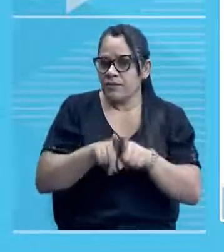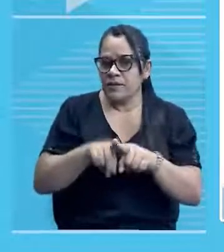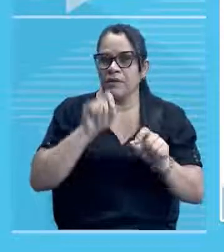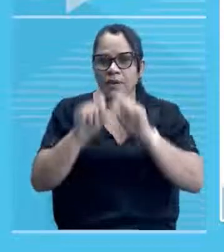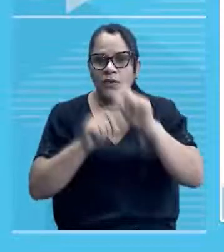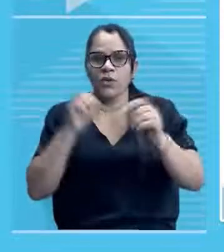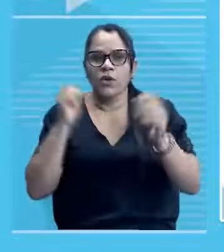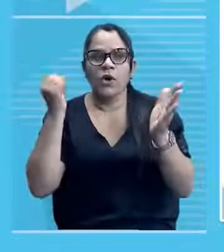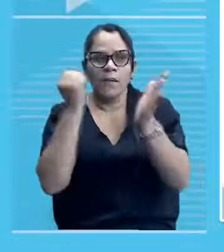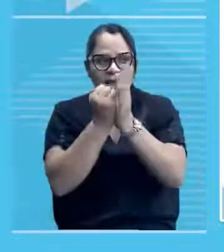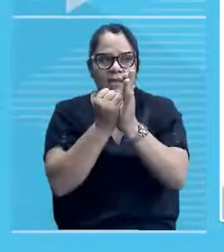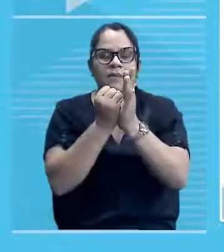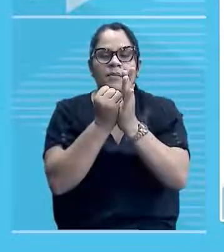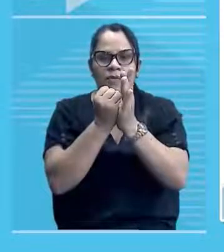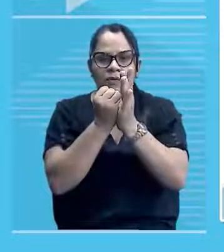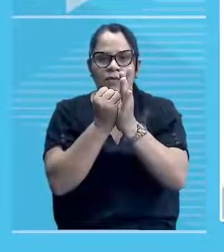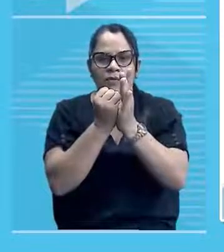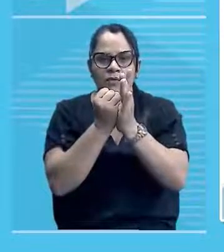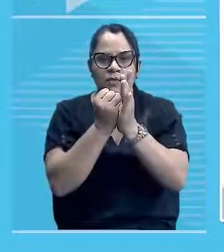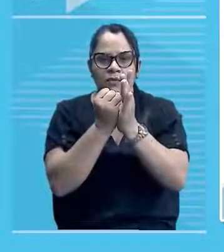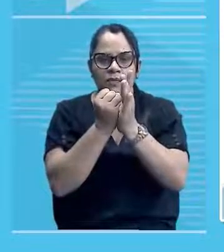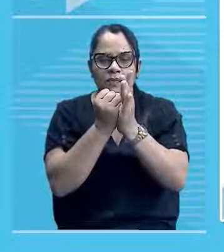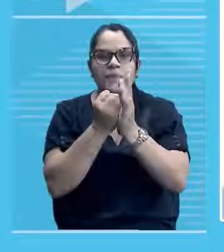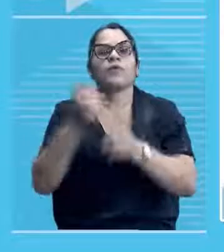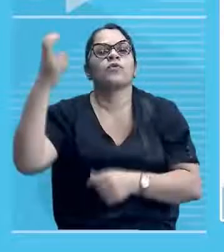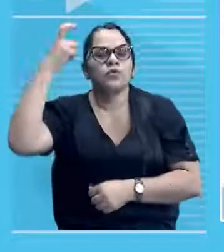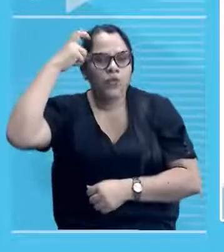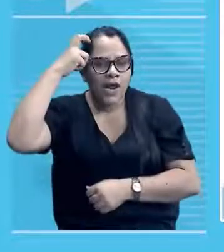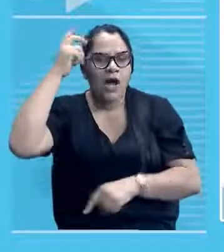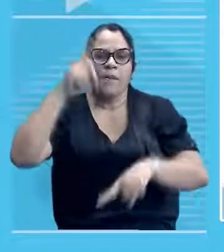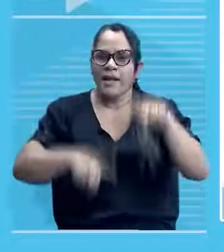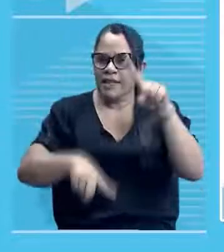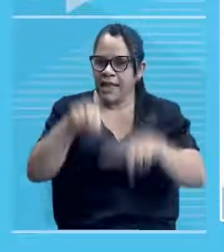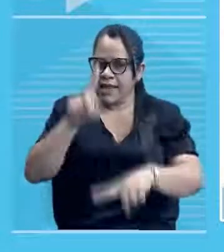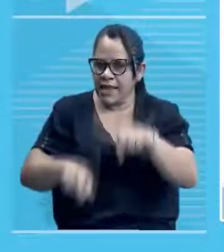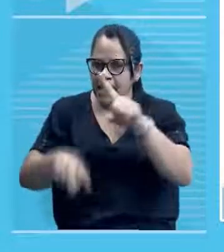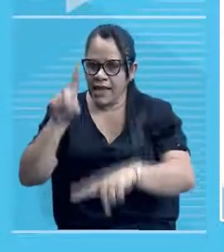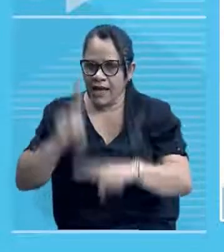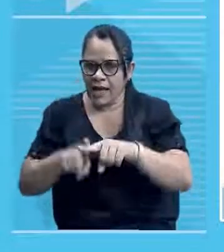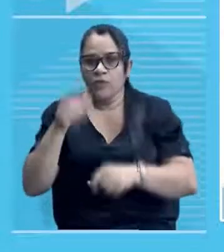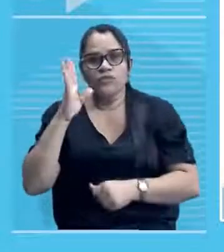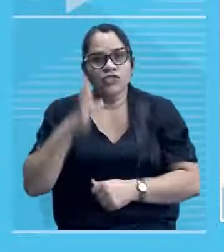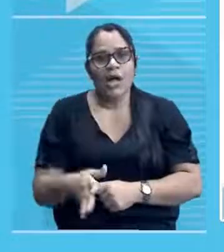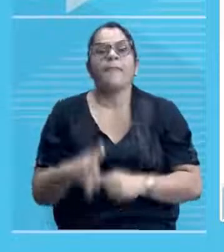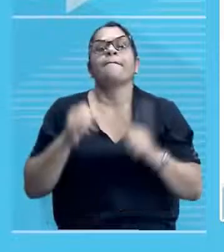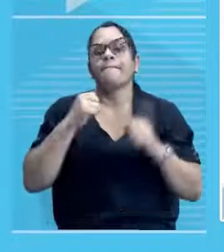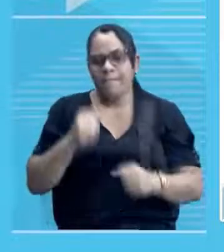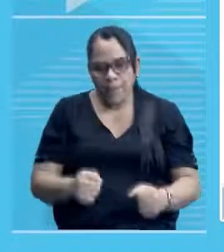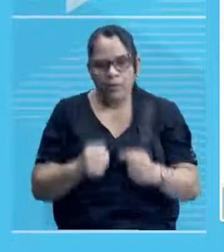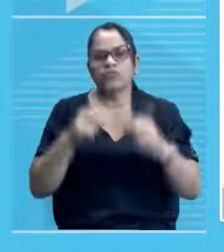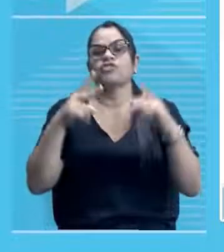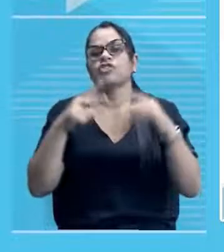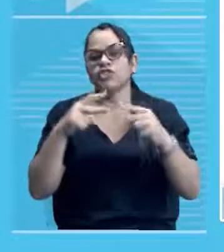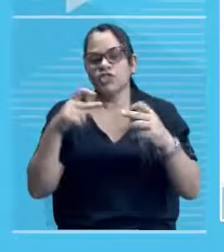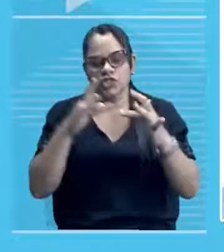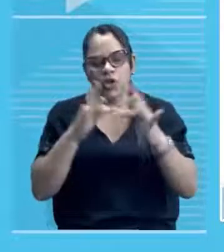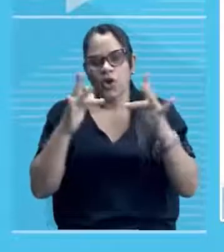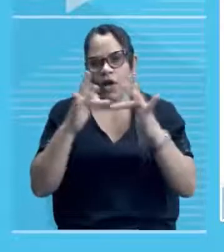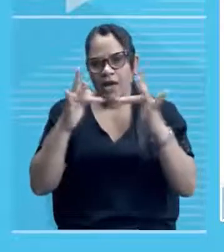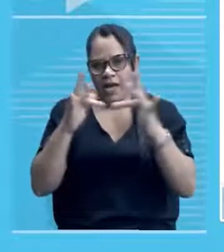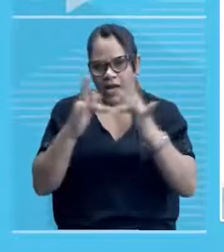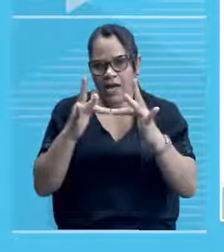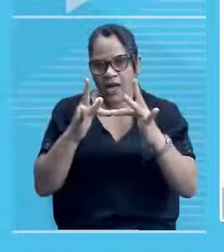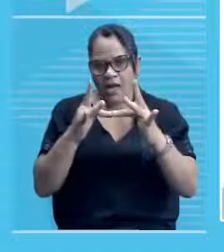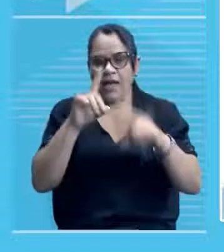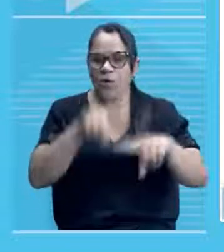no slide, o patrimônio cultural material, né? O material, ele já é tocável, ele é físico, tá?